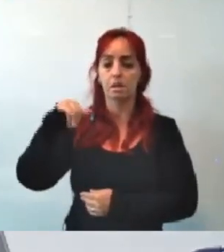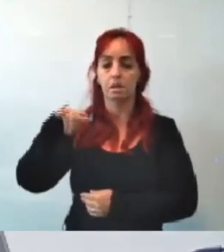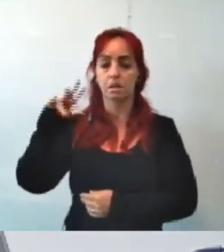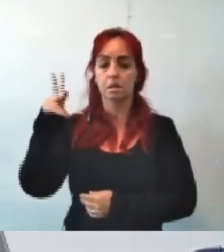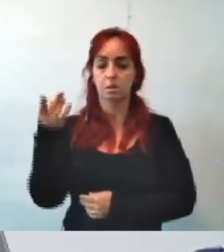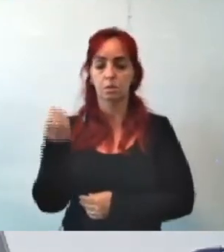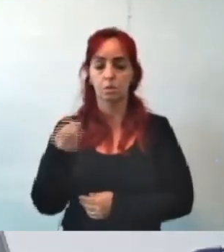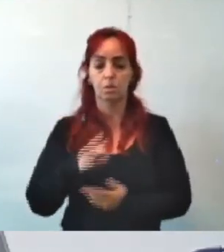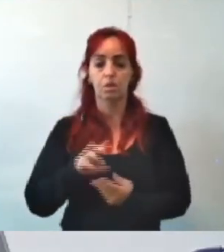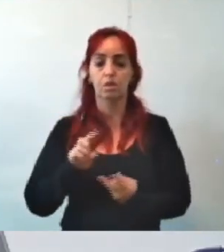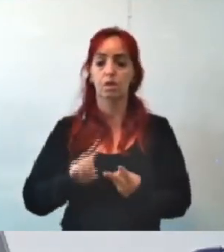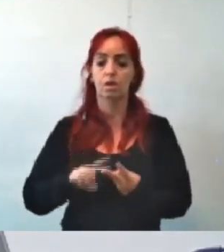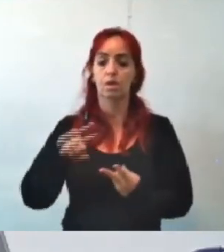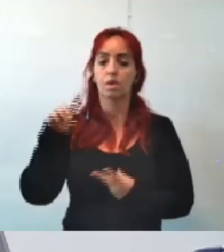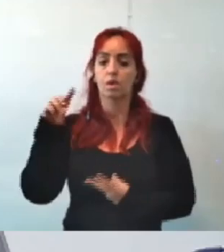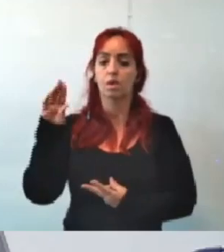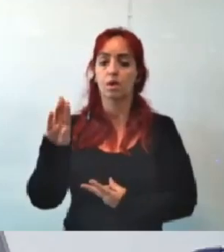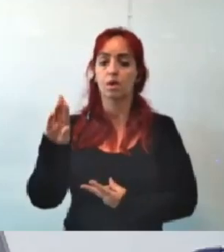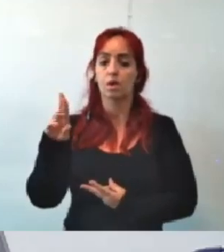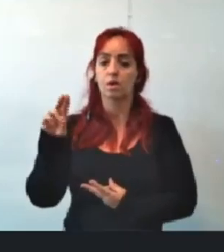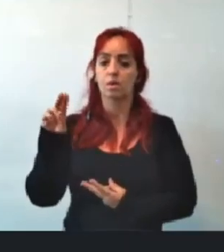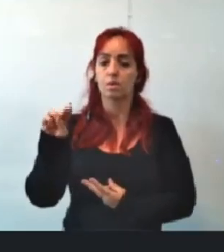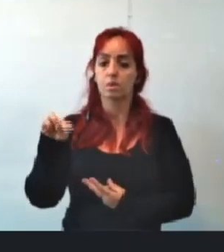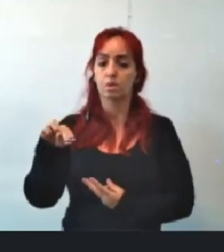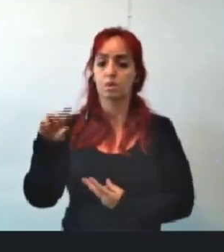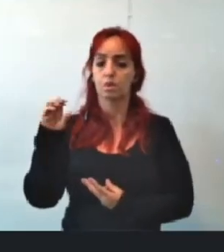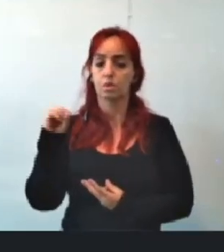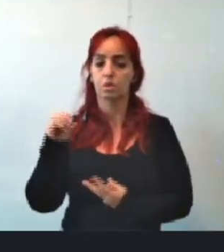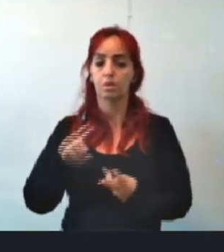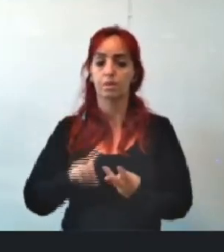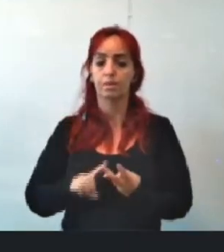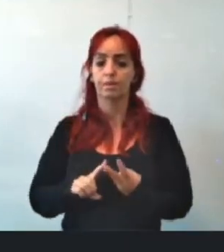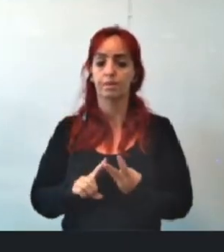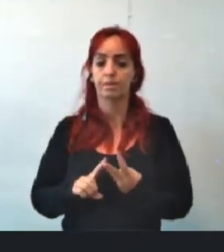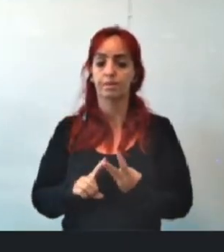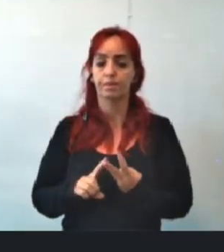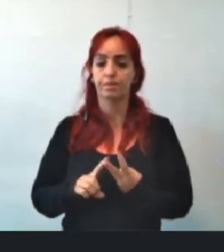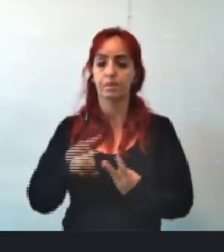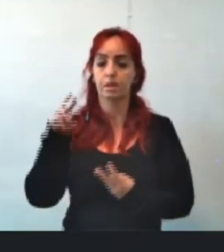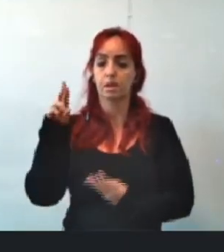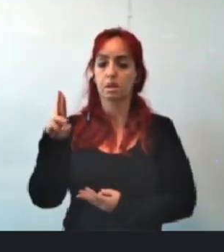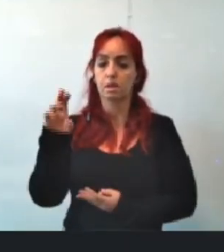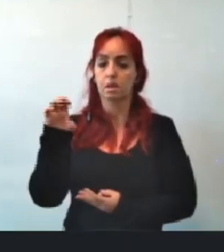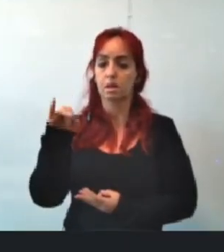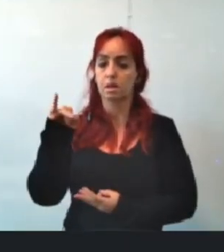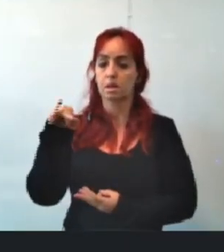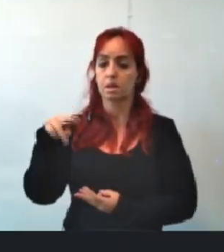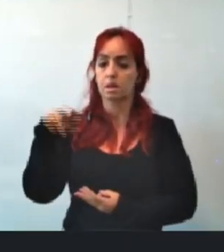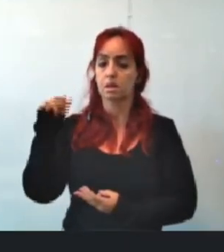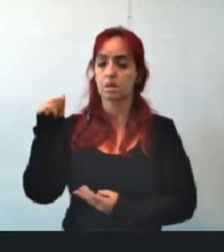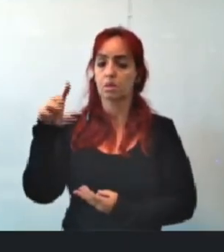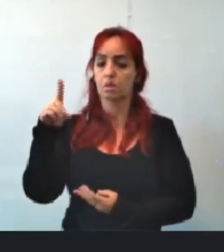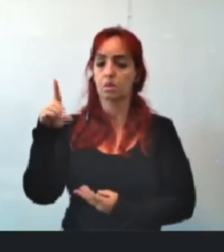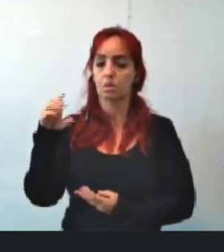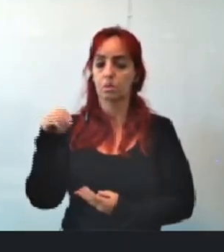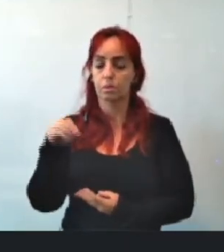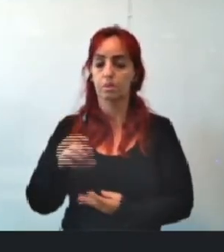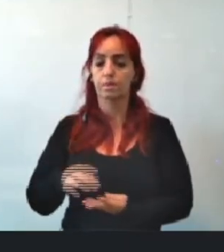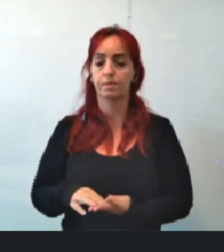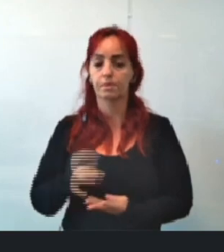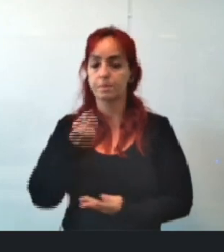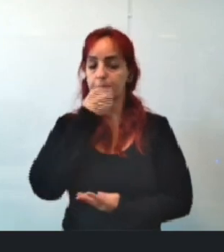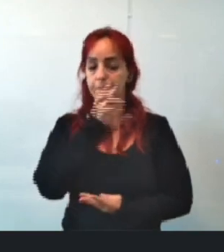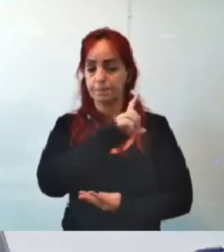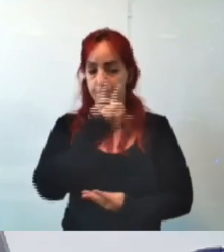Presente. Vereador doutor Bruno Pedralva. Presente. Vereador Reinaldo Gomes. Presente. Bom dia para